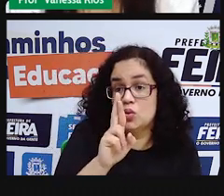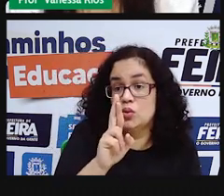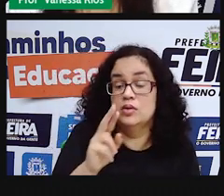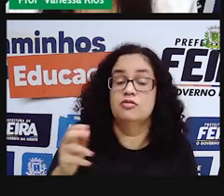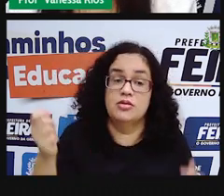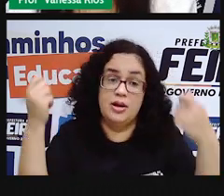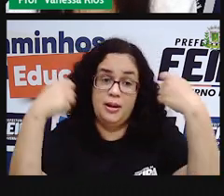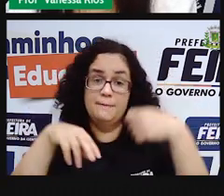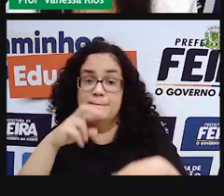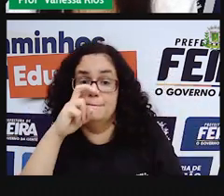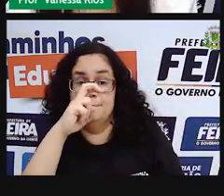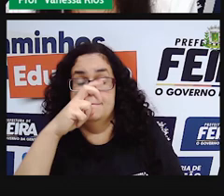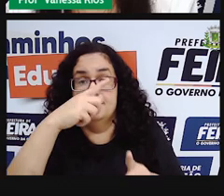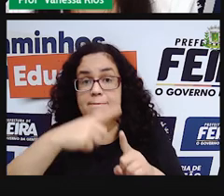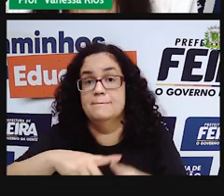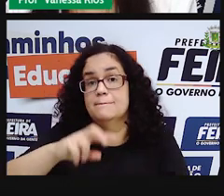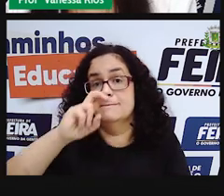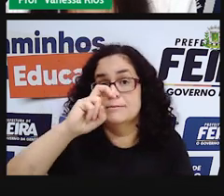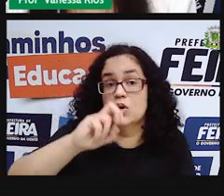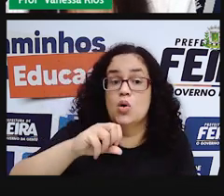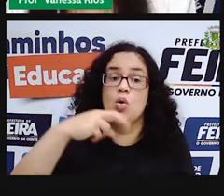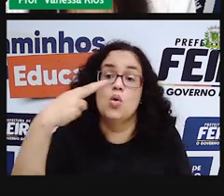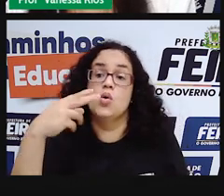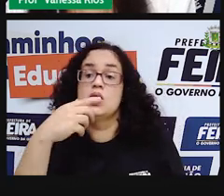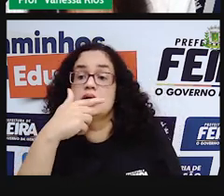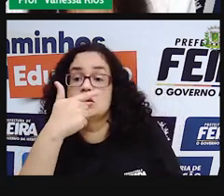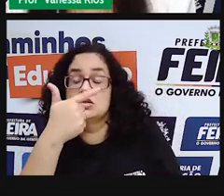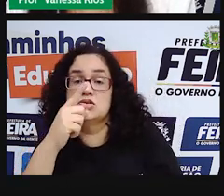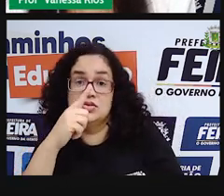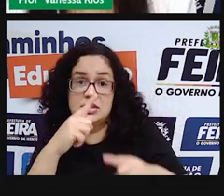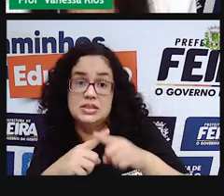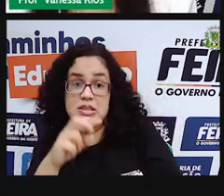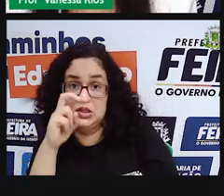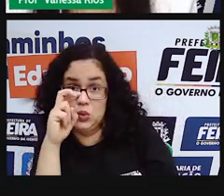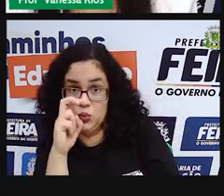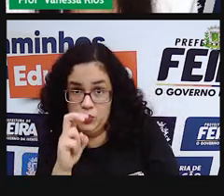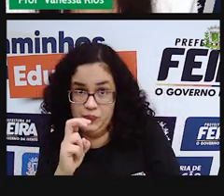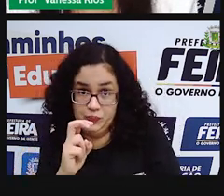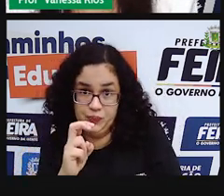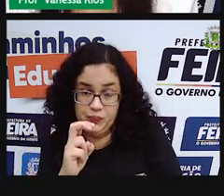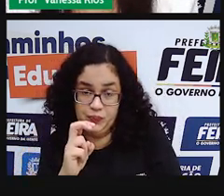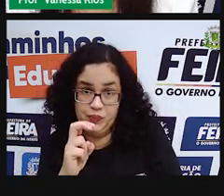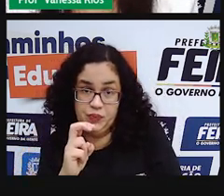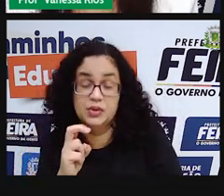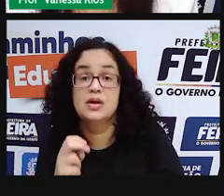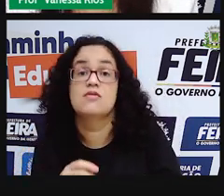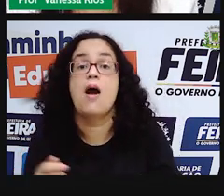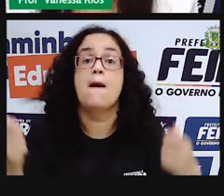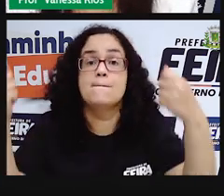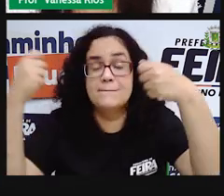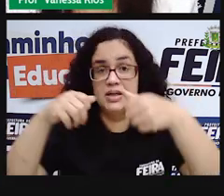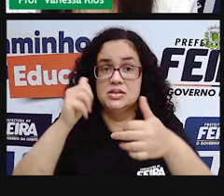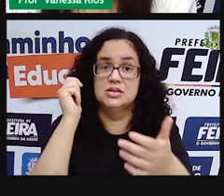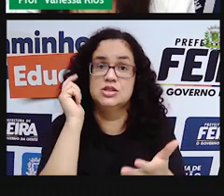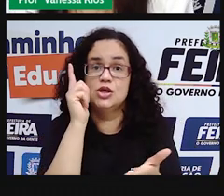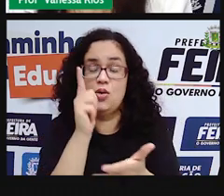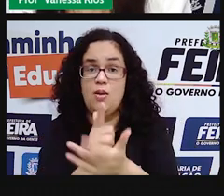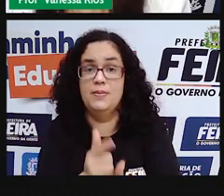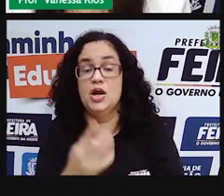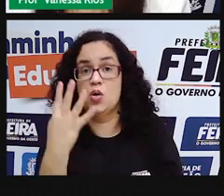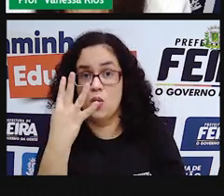cinco mais cinco ou duas vezes cinco. Então, vou precisar aí para comprar quatro chocolates,